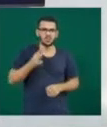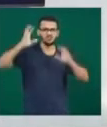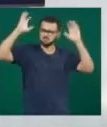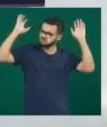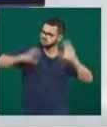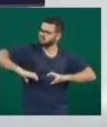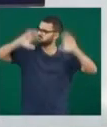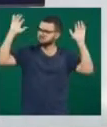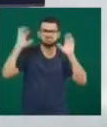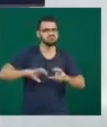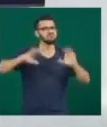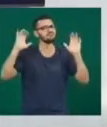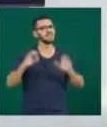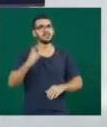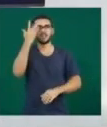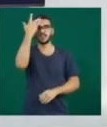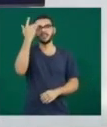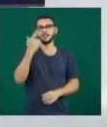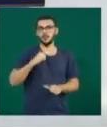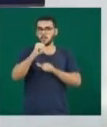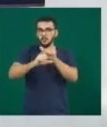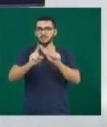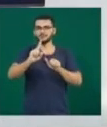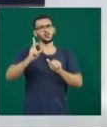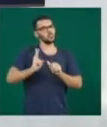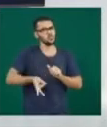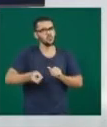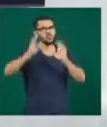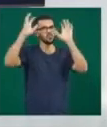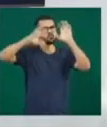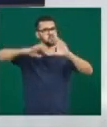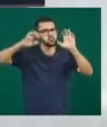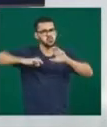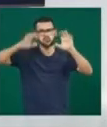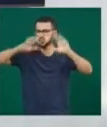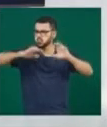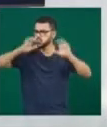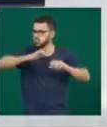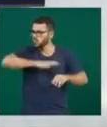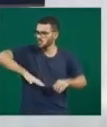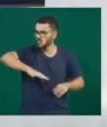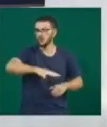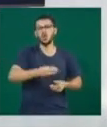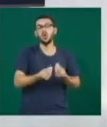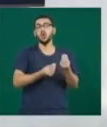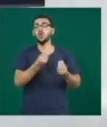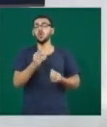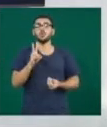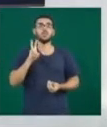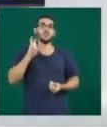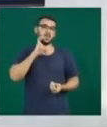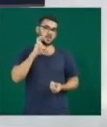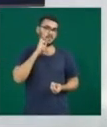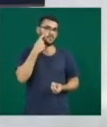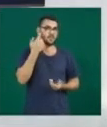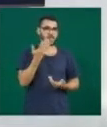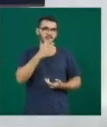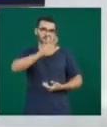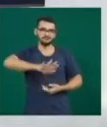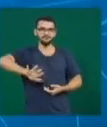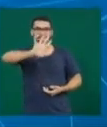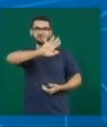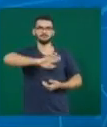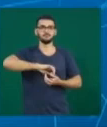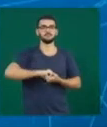todo o dia. Amanhã, a situação não deve mudar muito. Vai chover em toda a região. A previsão para esta quinta-feira, você vê agora no Mapa.